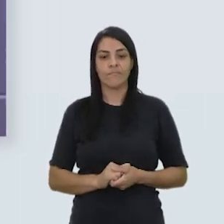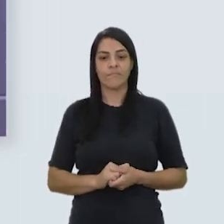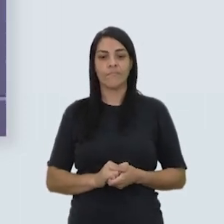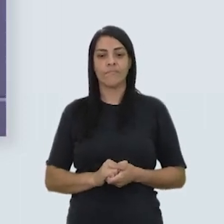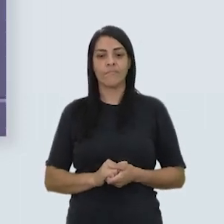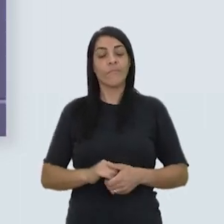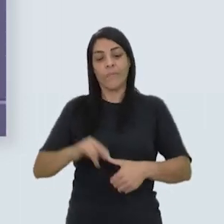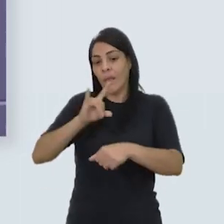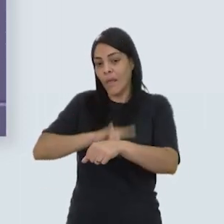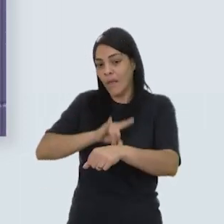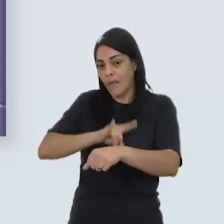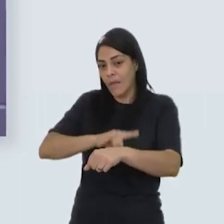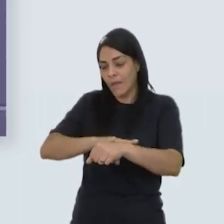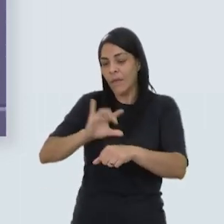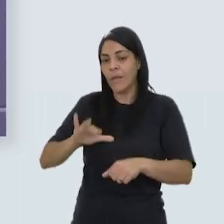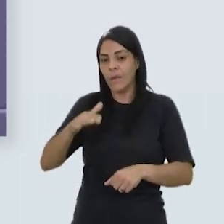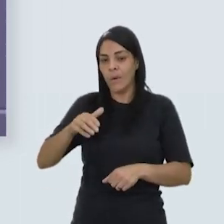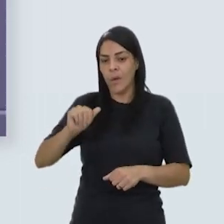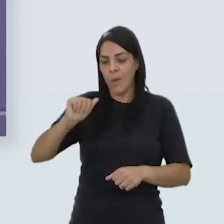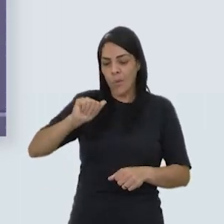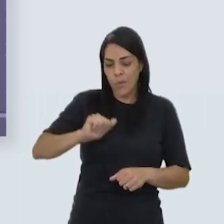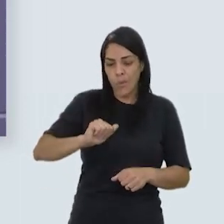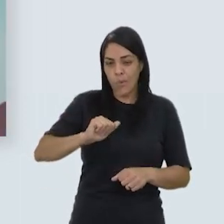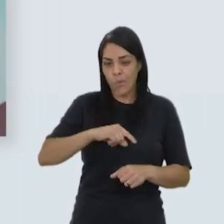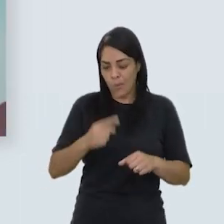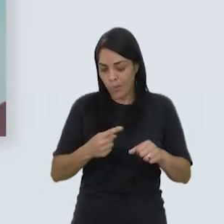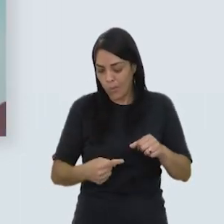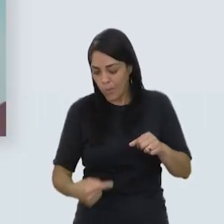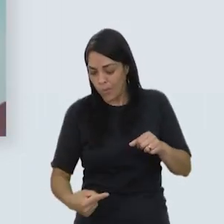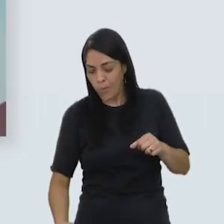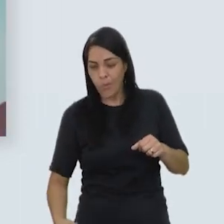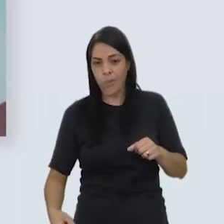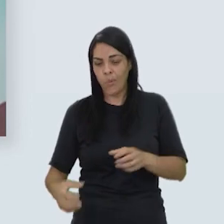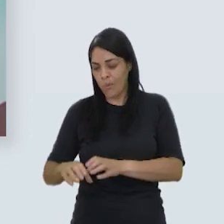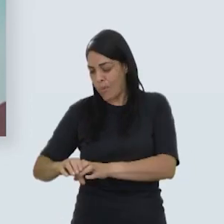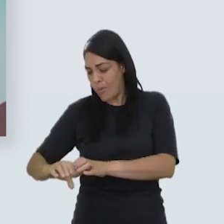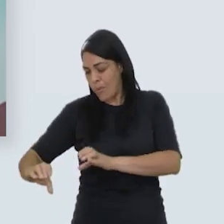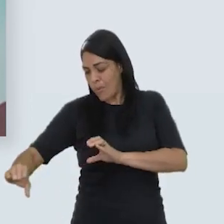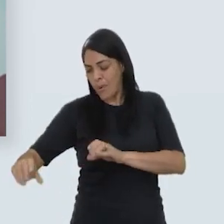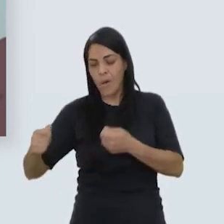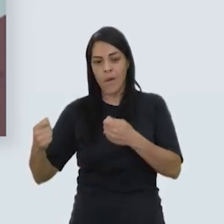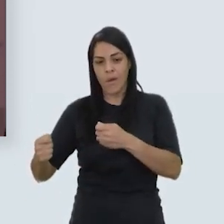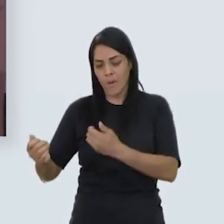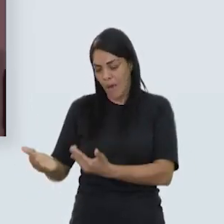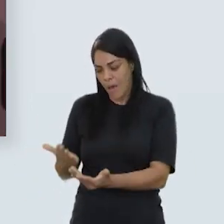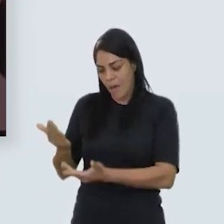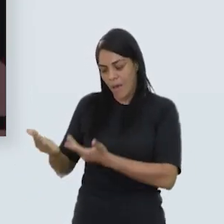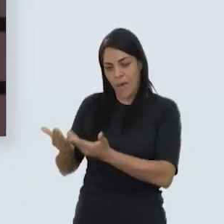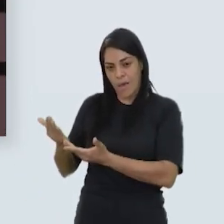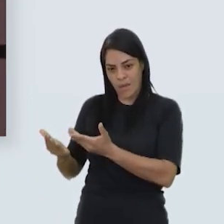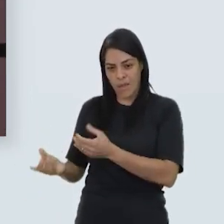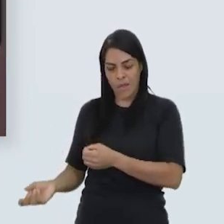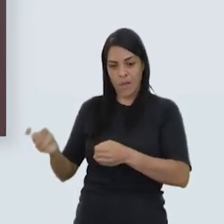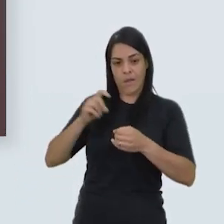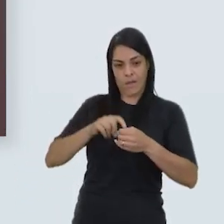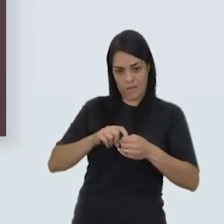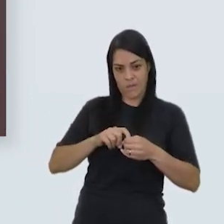E o xixi, quando damos a descarga, vai para o esgoto, que também precisa ser tratado antes de voltar para o meio ambiente.